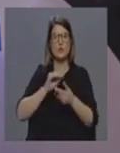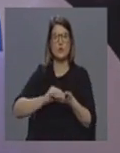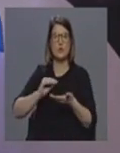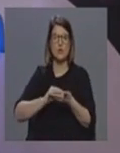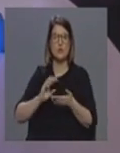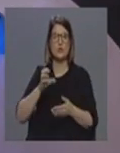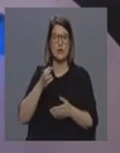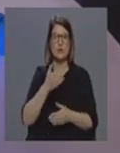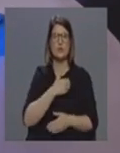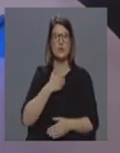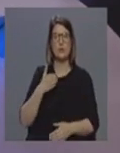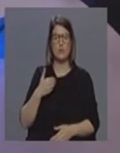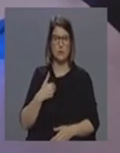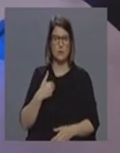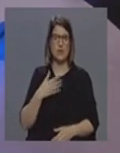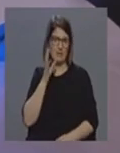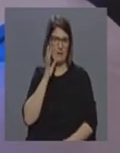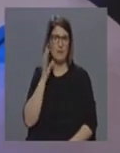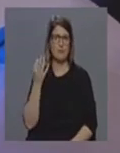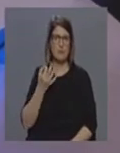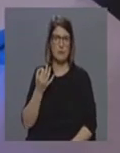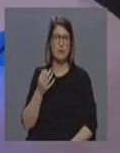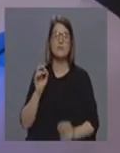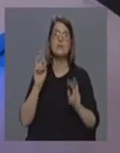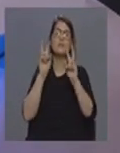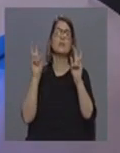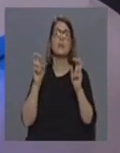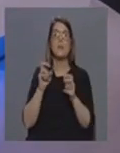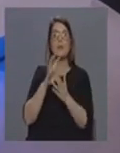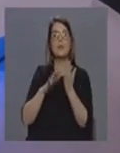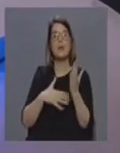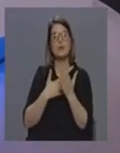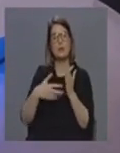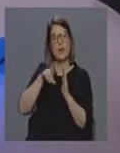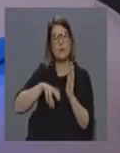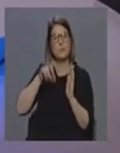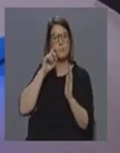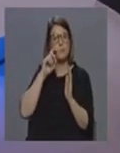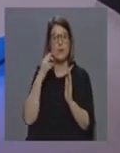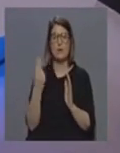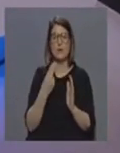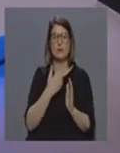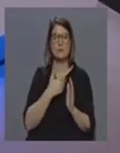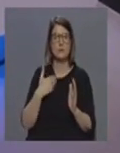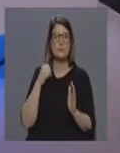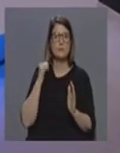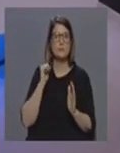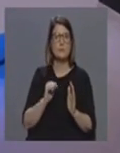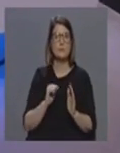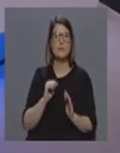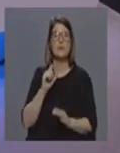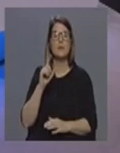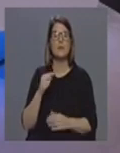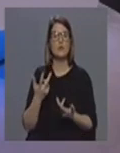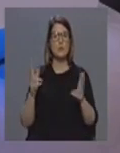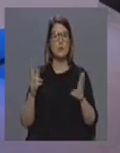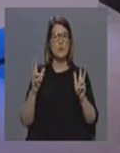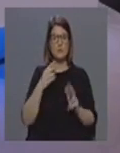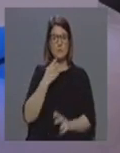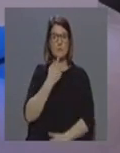da Saúde para falar sobre os planos de contingência das unidades de saúde e também para oferecer a sua disponibilidade